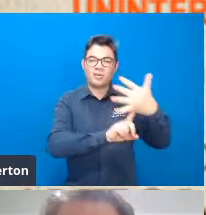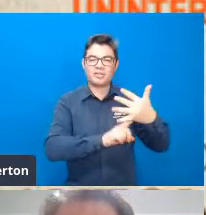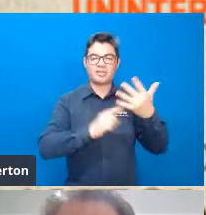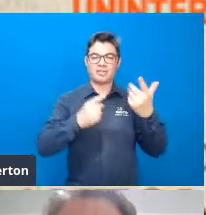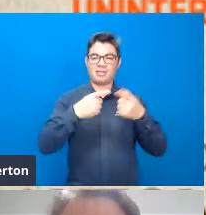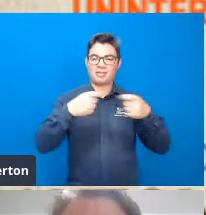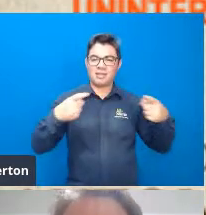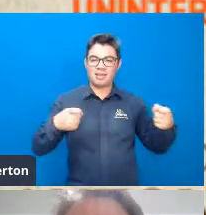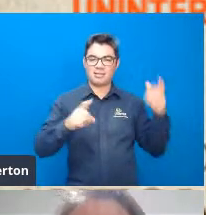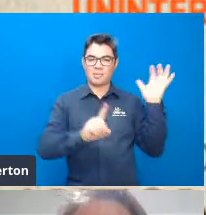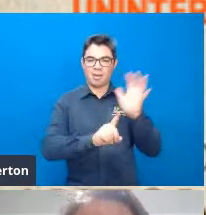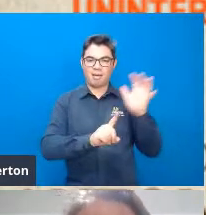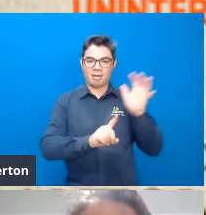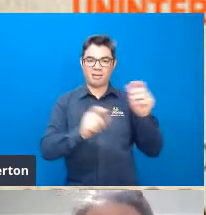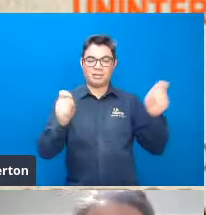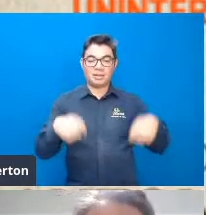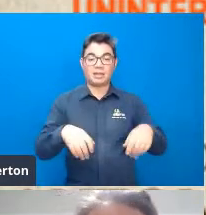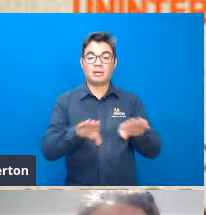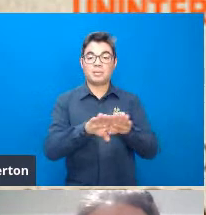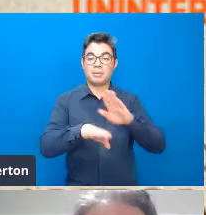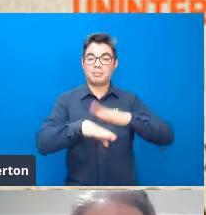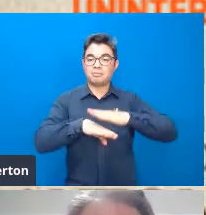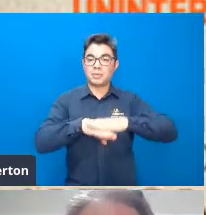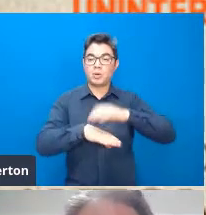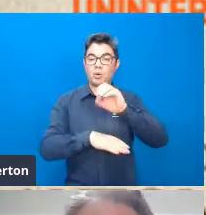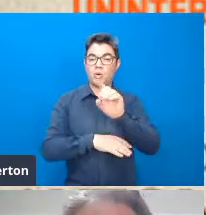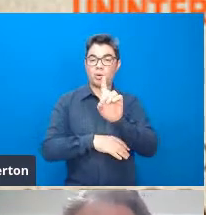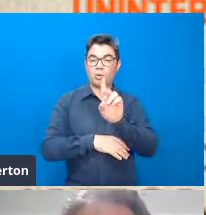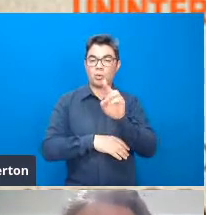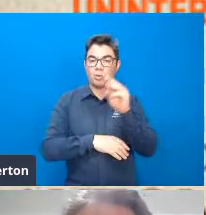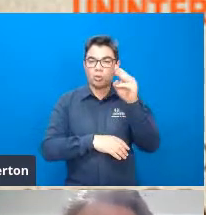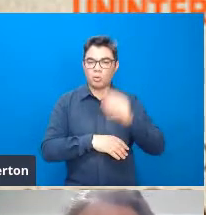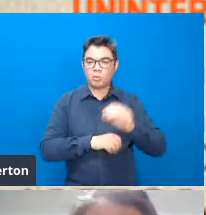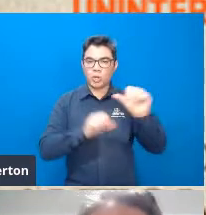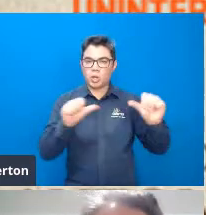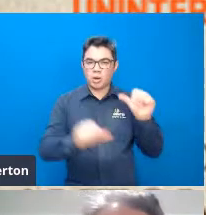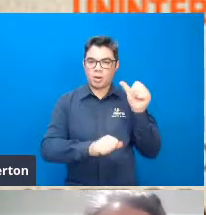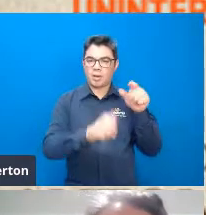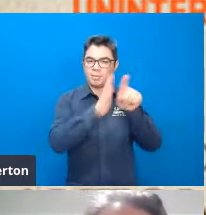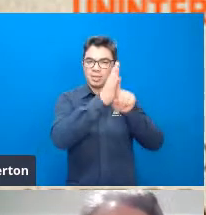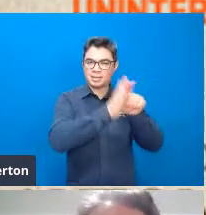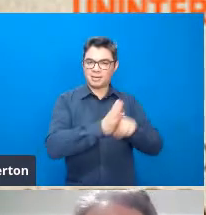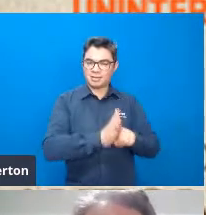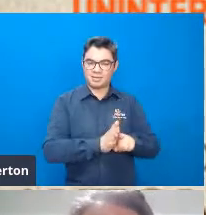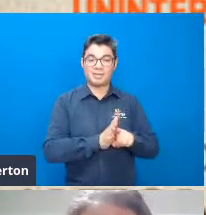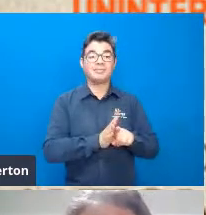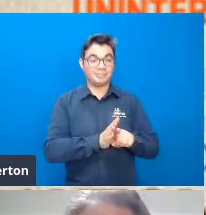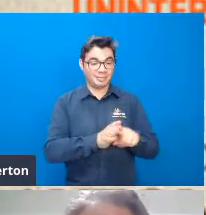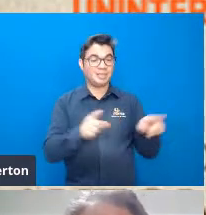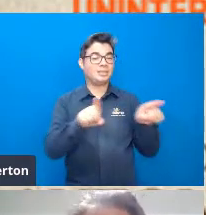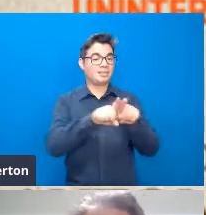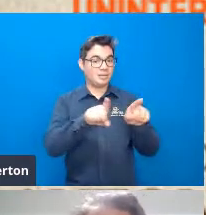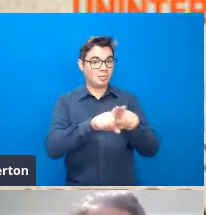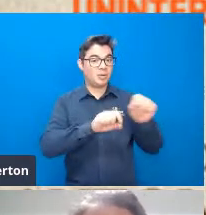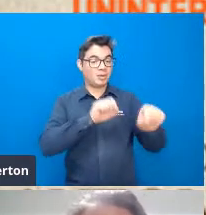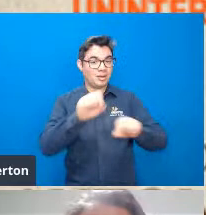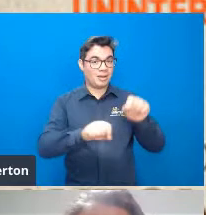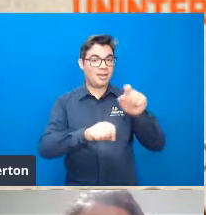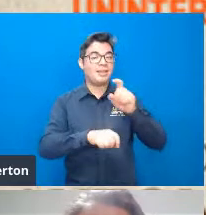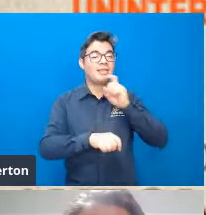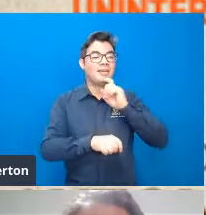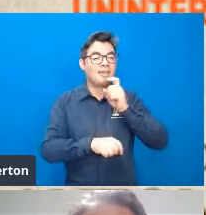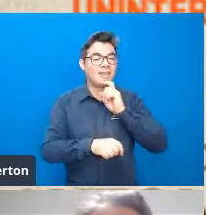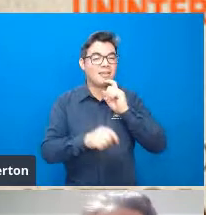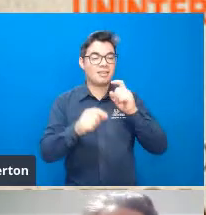e que impactou a forma do Odum realizar a sua pesquisa. E ele também pegou ali, depois da Guerra Fria, né?